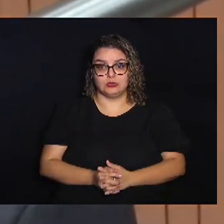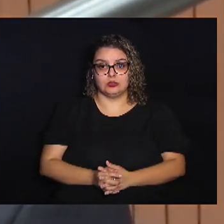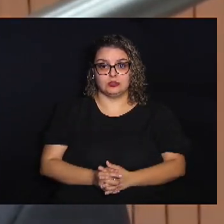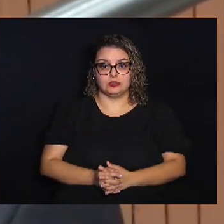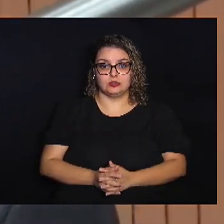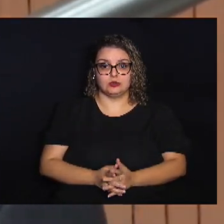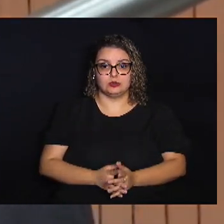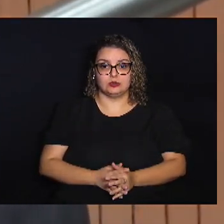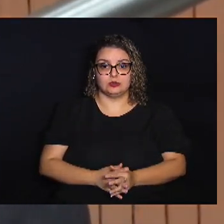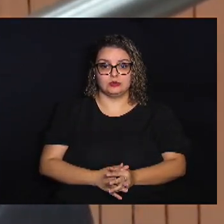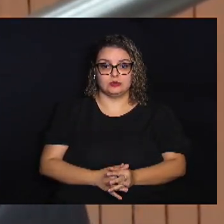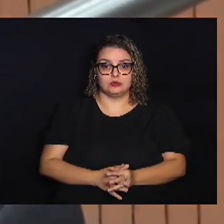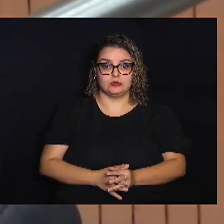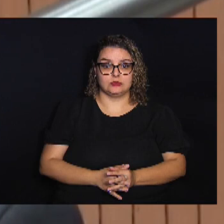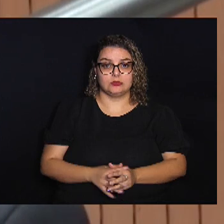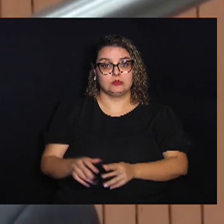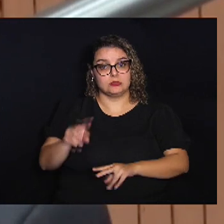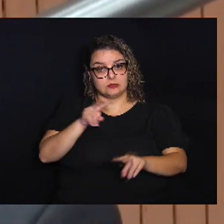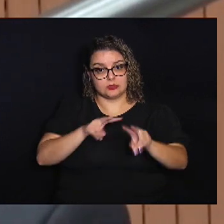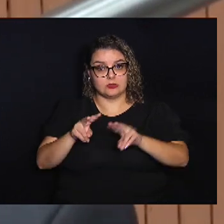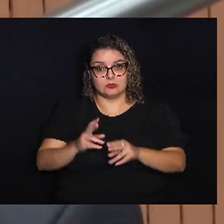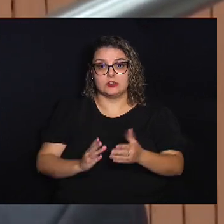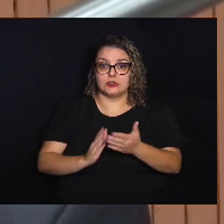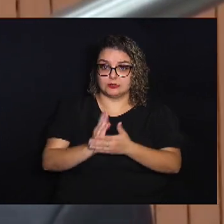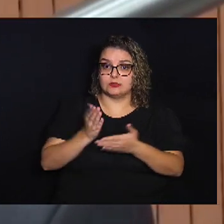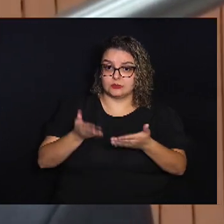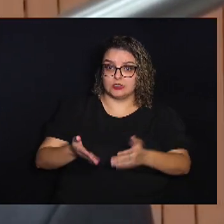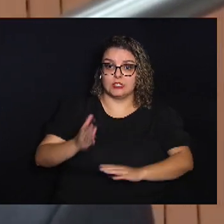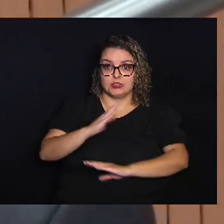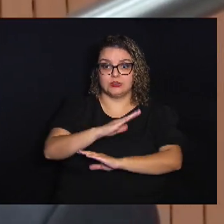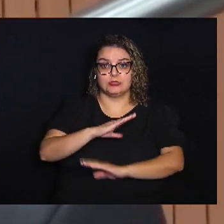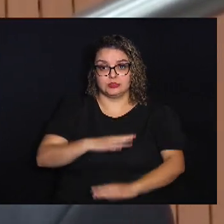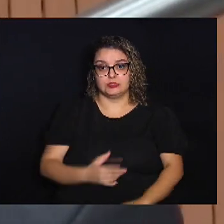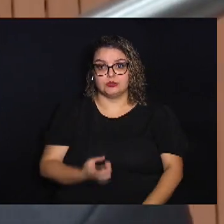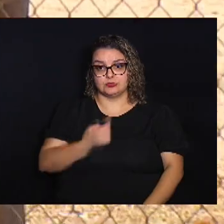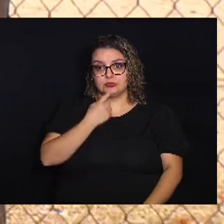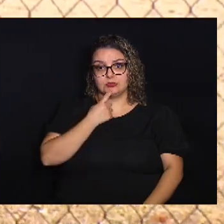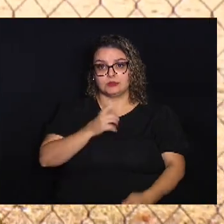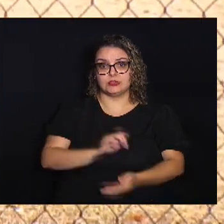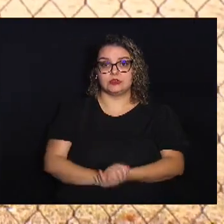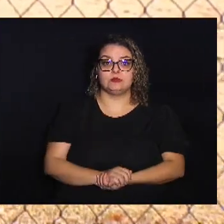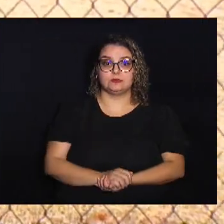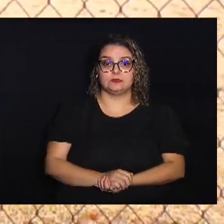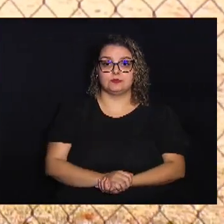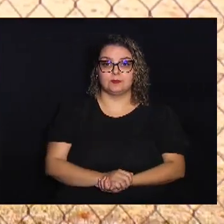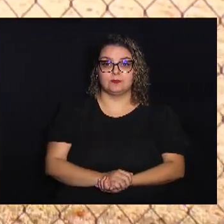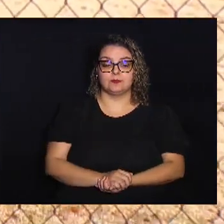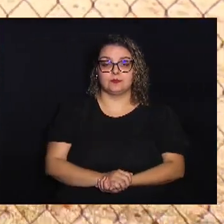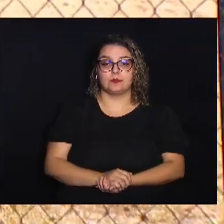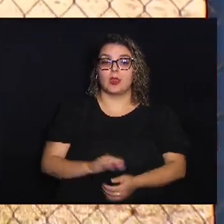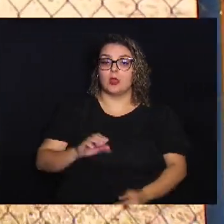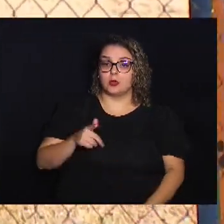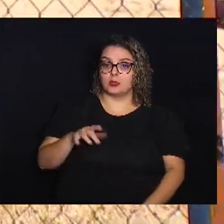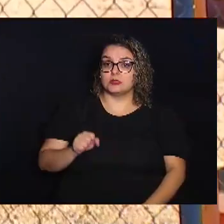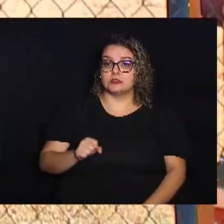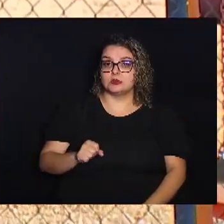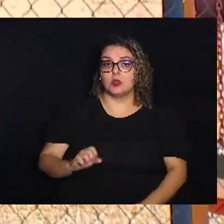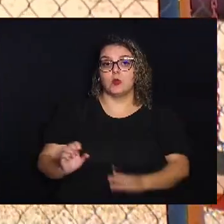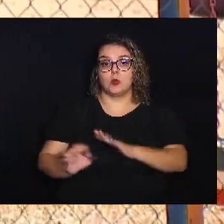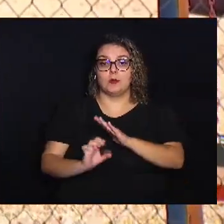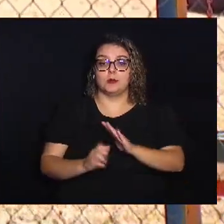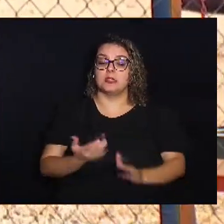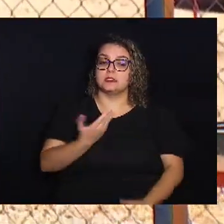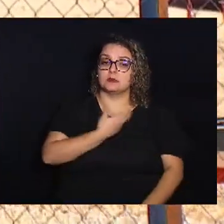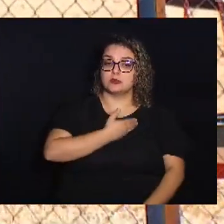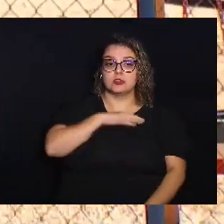visibilidade Seja aprovado Aqui na casa Legislativa De Campinas A concessão Do selo Empresa Amiga dos